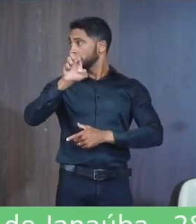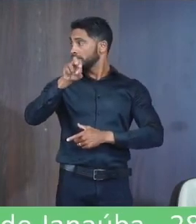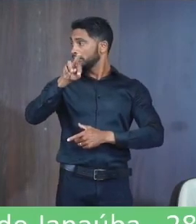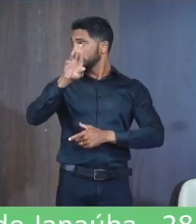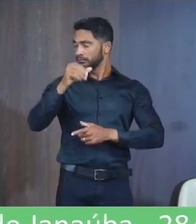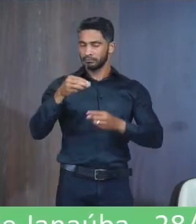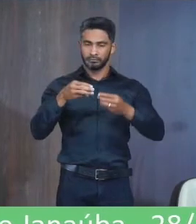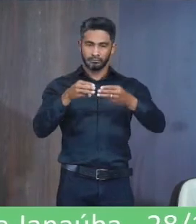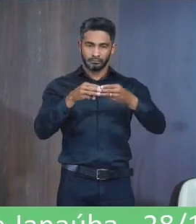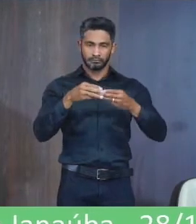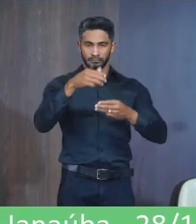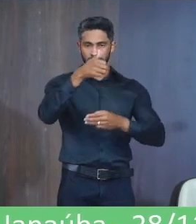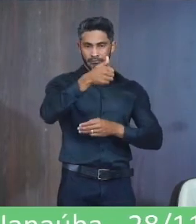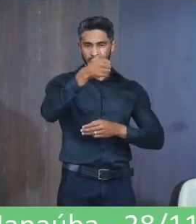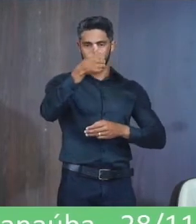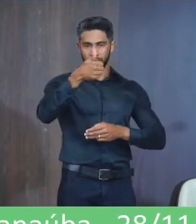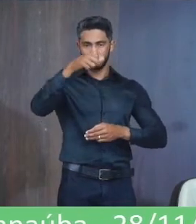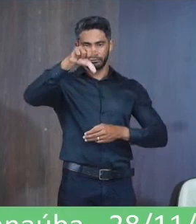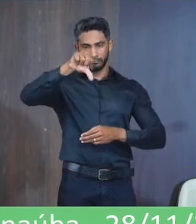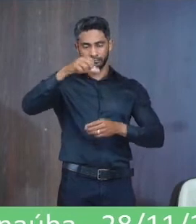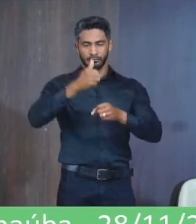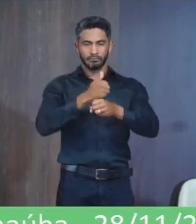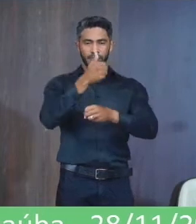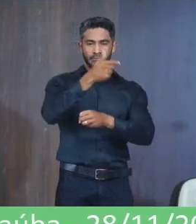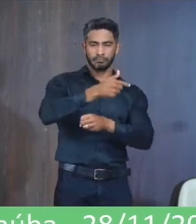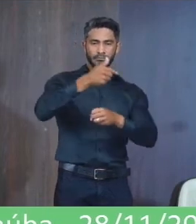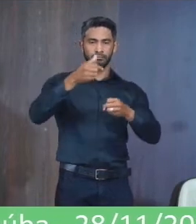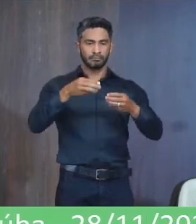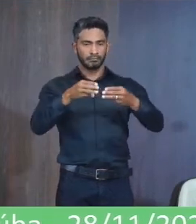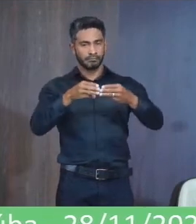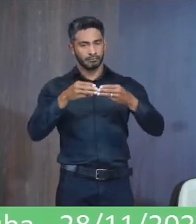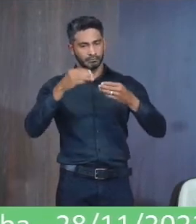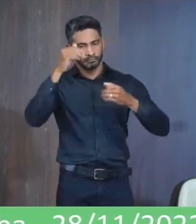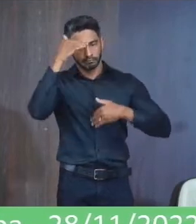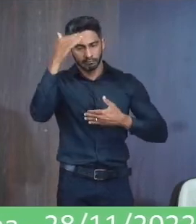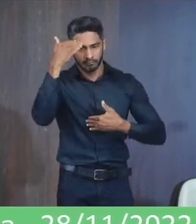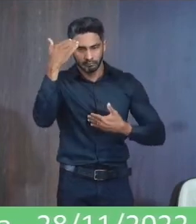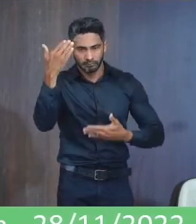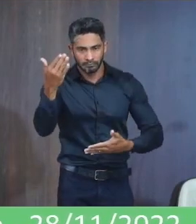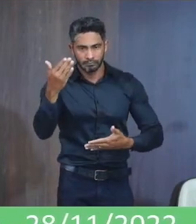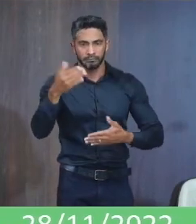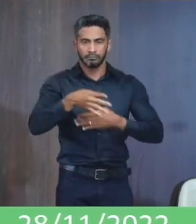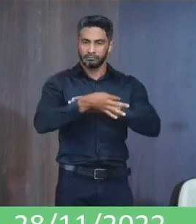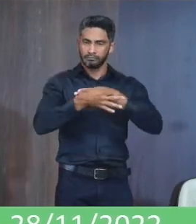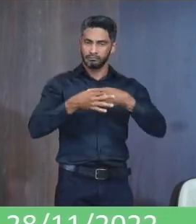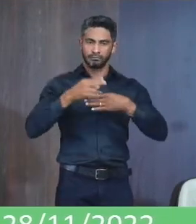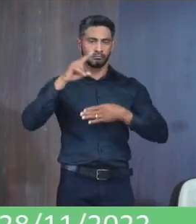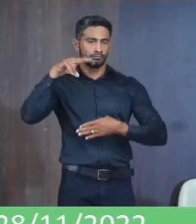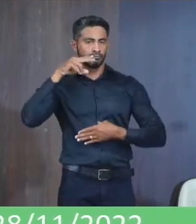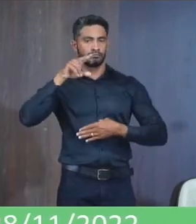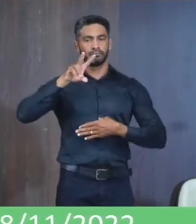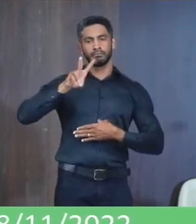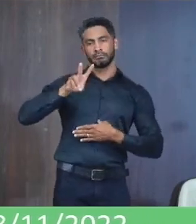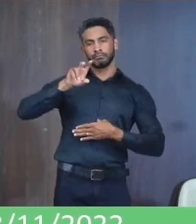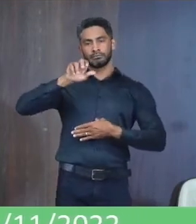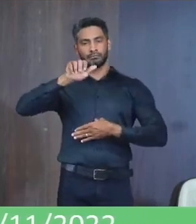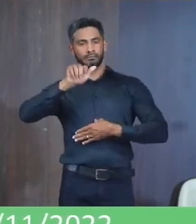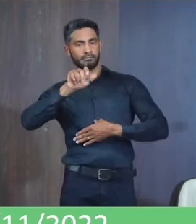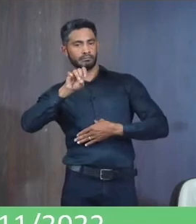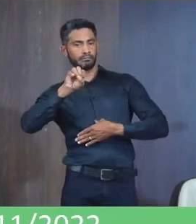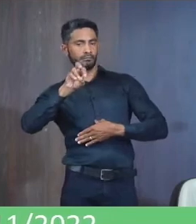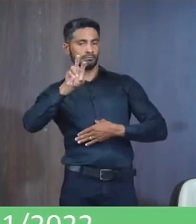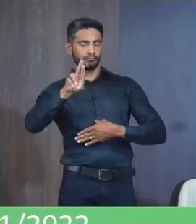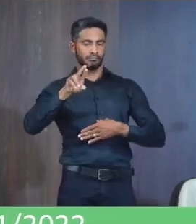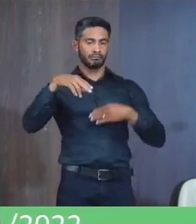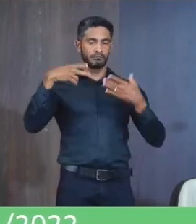Moção 119 2022 Moção de congratulação Autoria Vereador Almídia Santos Excelente